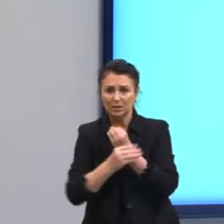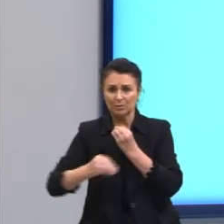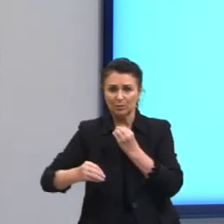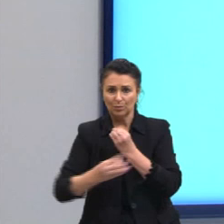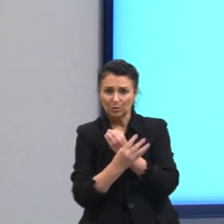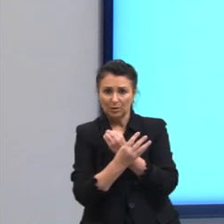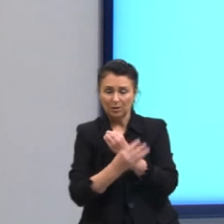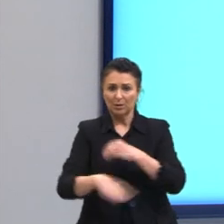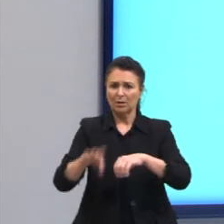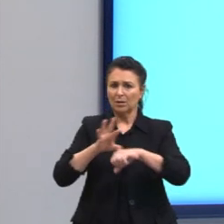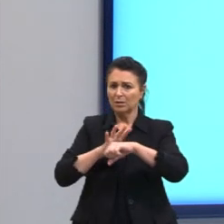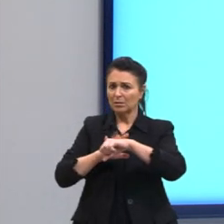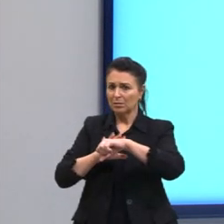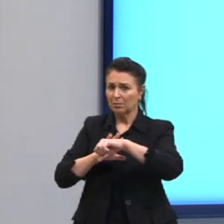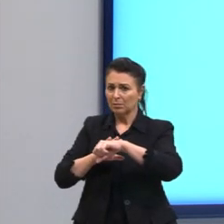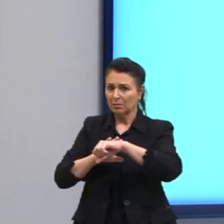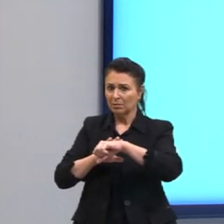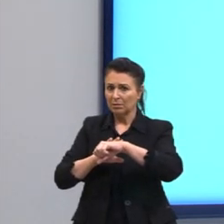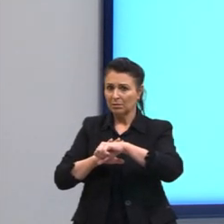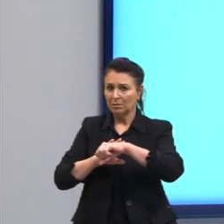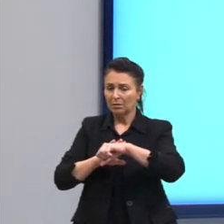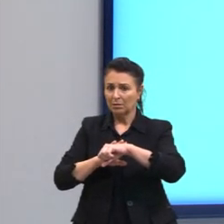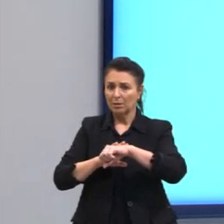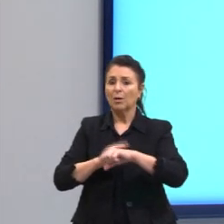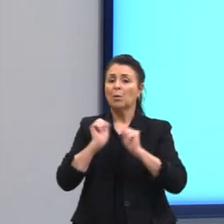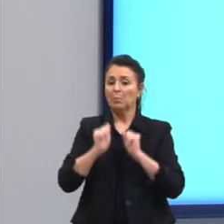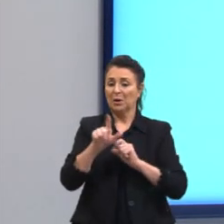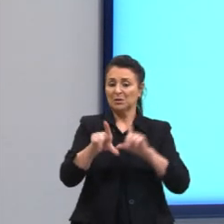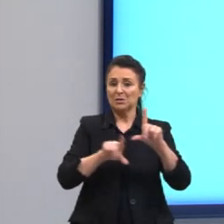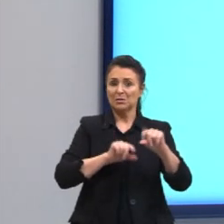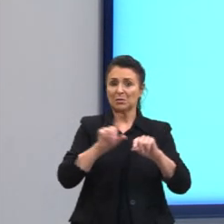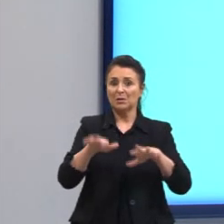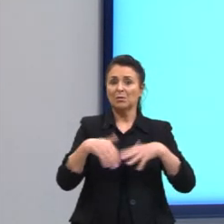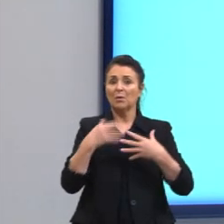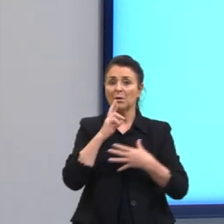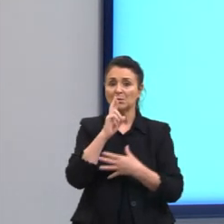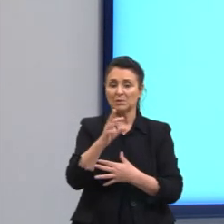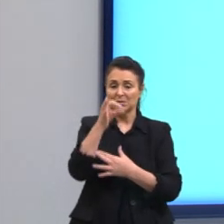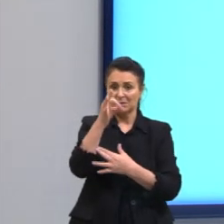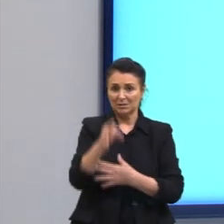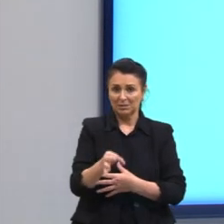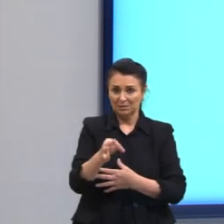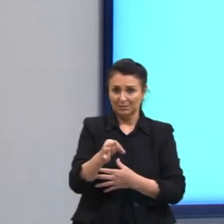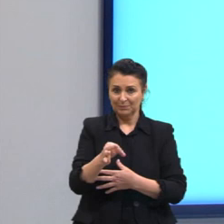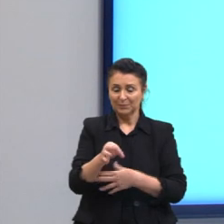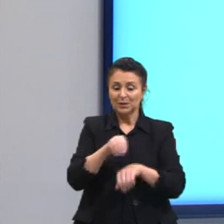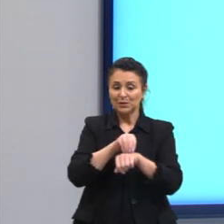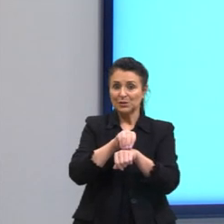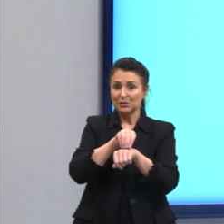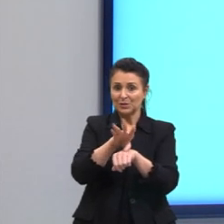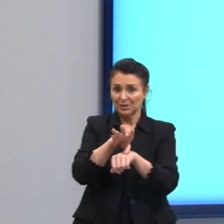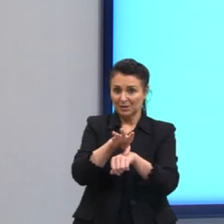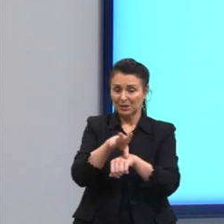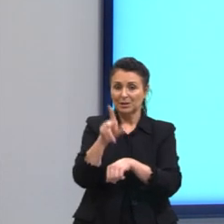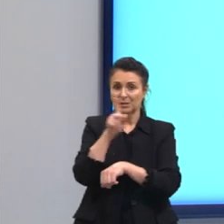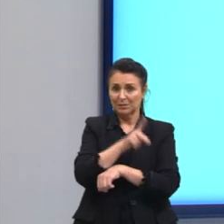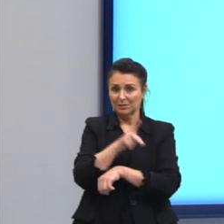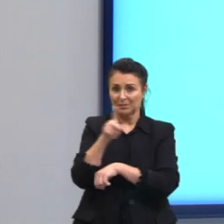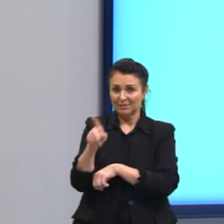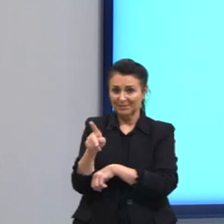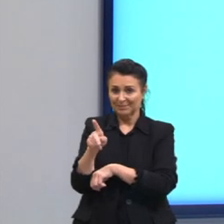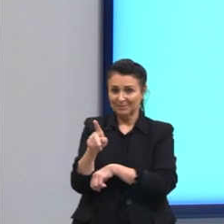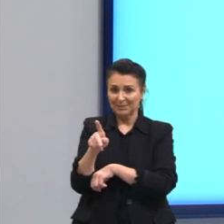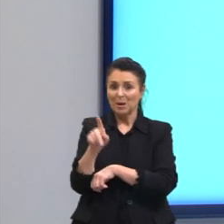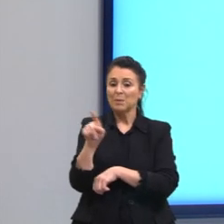Então, vão escolhendo aí qual é a que vocês acham que é a certa. Eu vou dar uma dica aqui, para